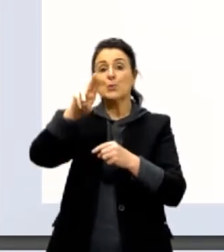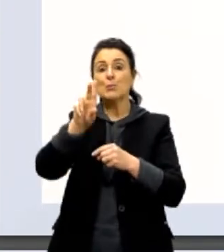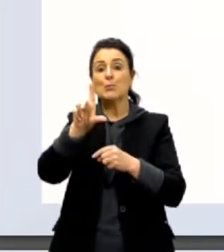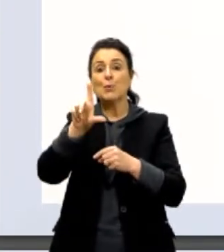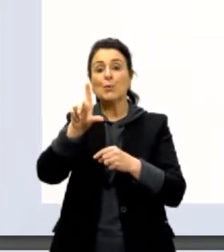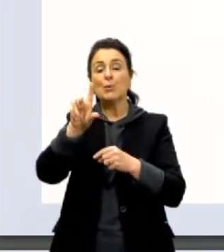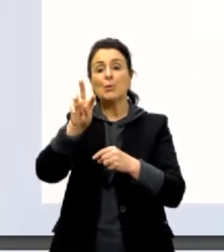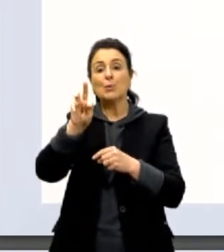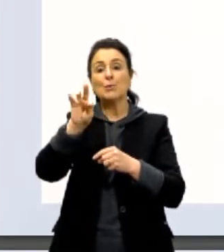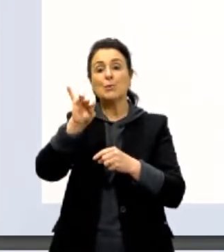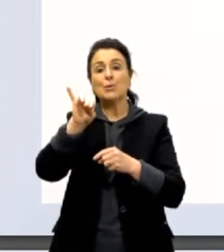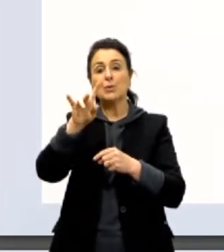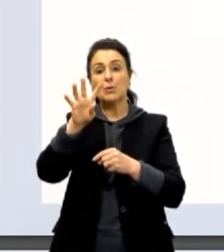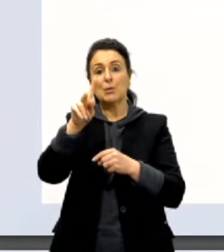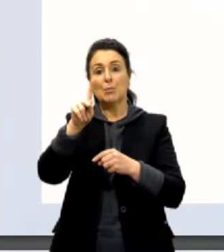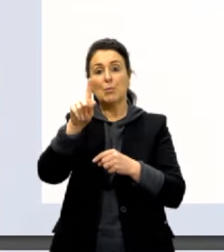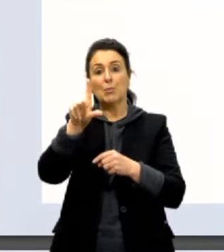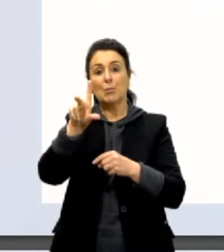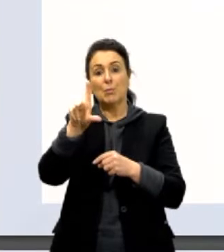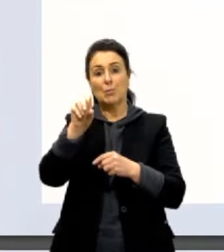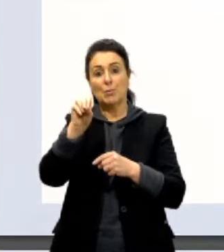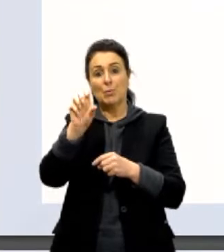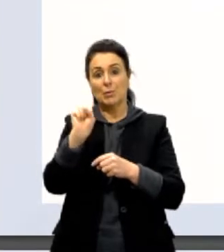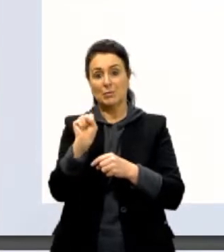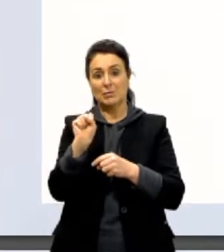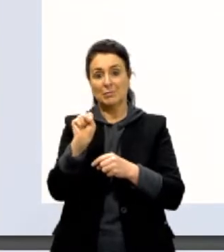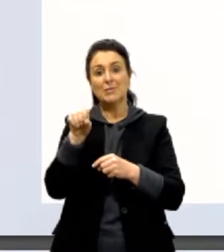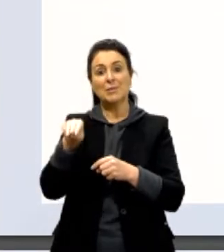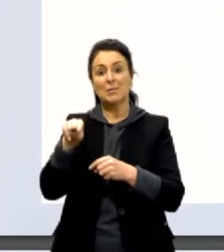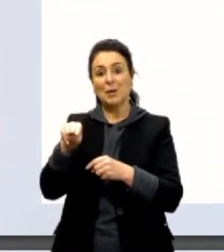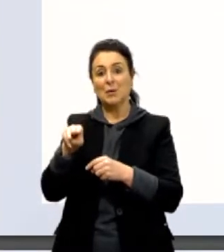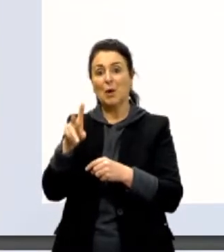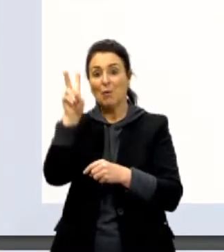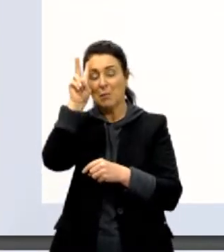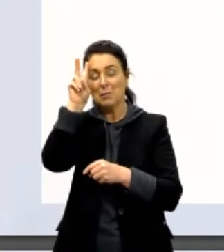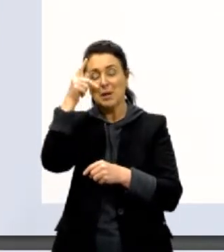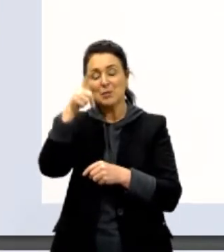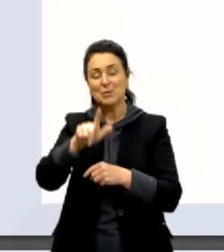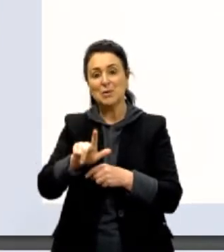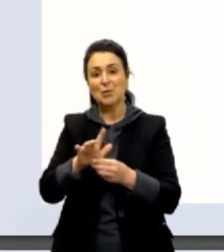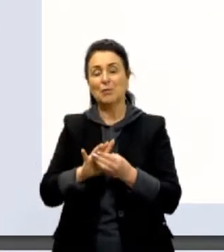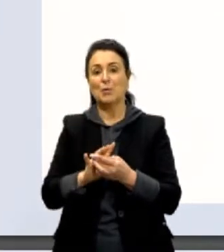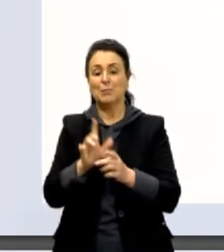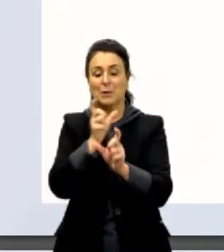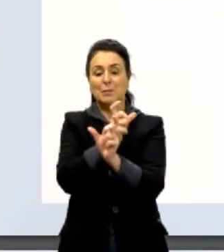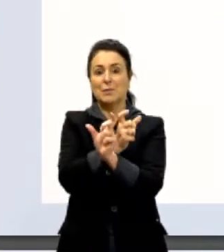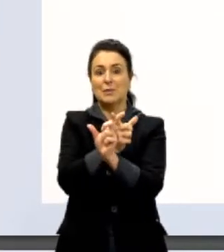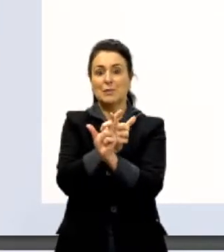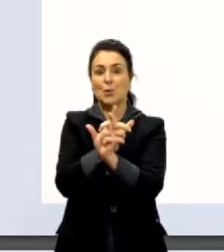esses prefixos aqui. Vamos relembrar os múltiplos do metro? Olha ali, o prefixo quilo, que vale mil,